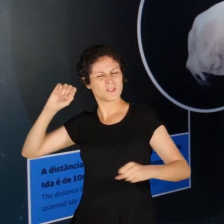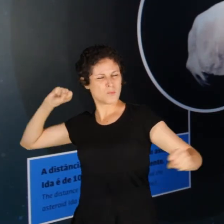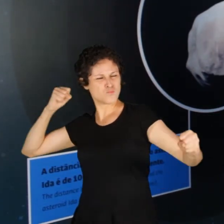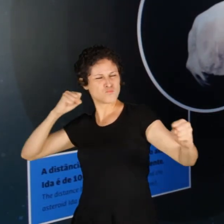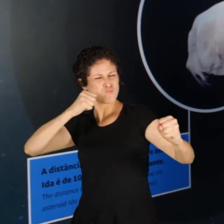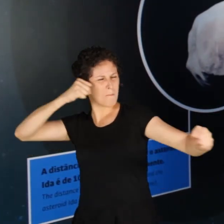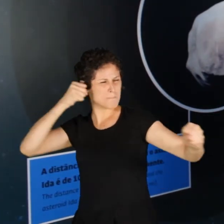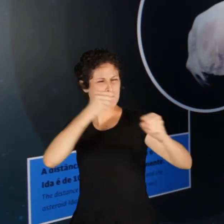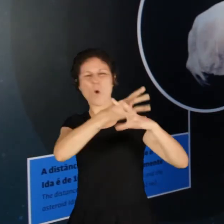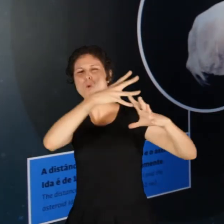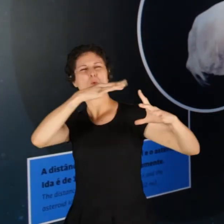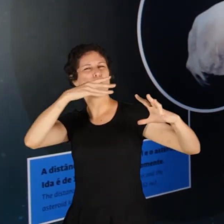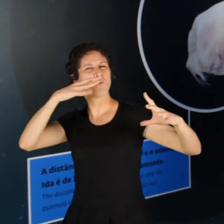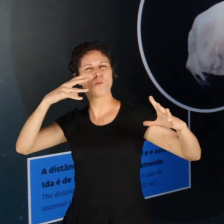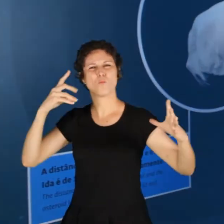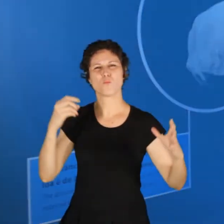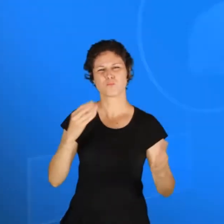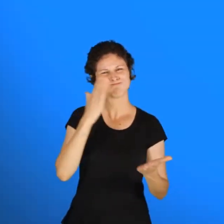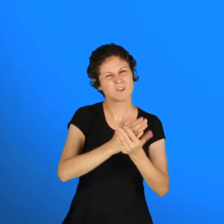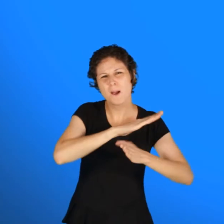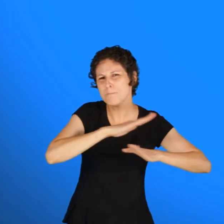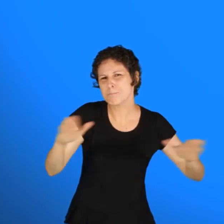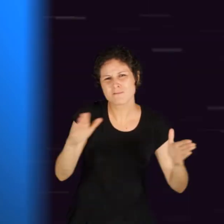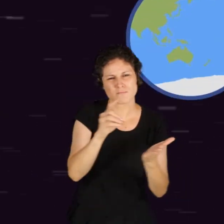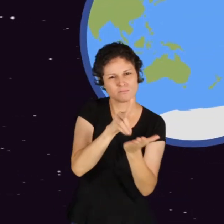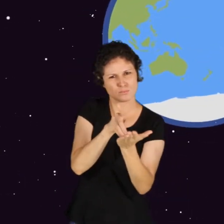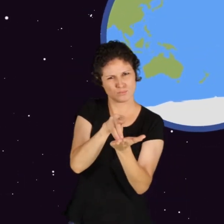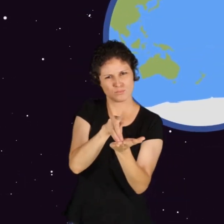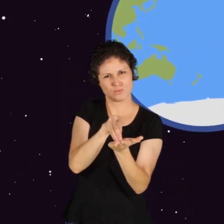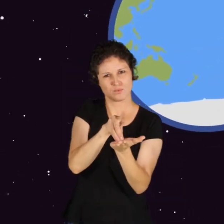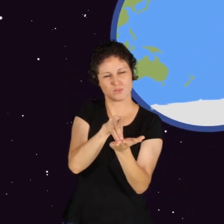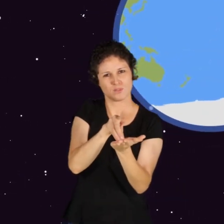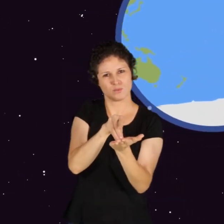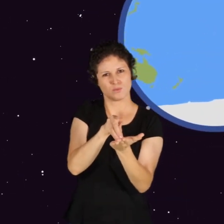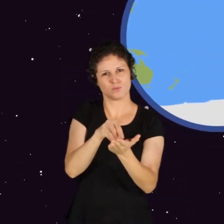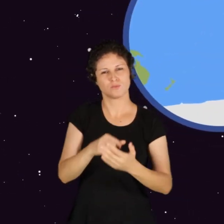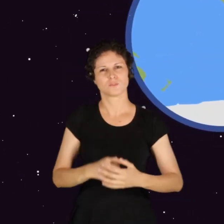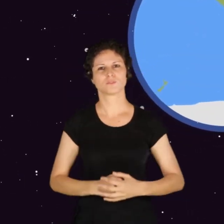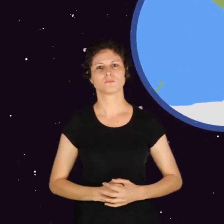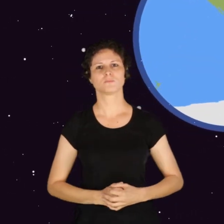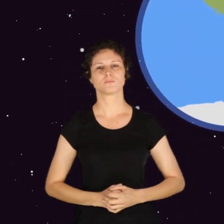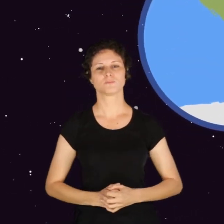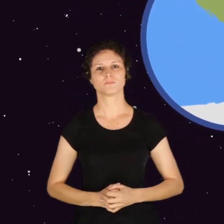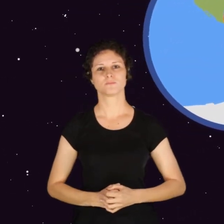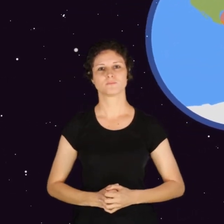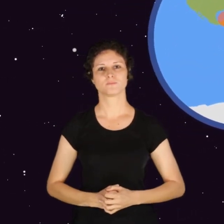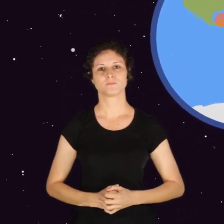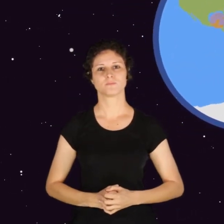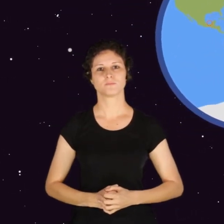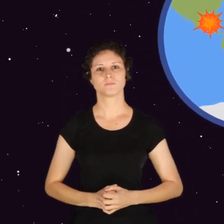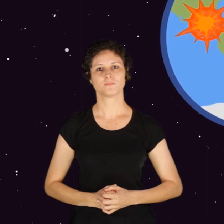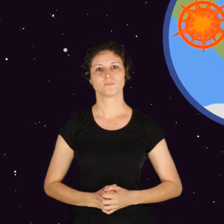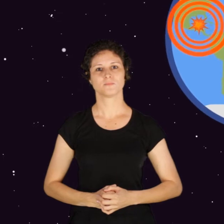asteroides e monitorá-los é de extrema importância, porque os seus impactos podem modificar a história da vida no planeta Terra.